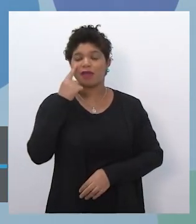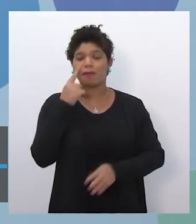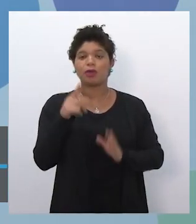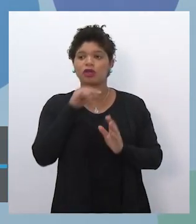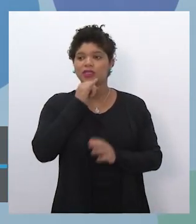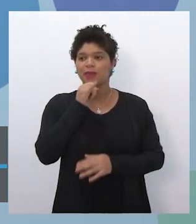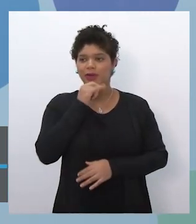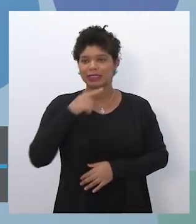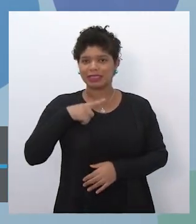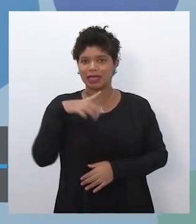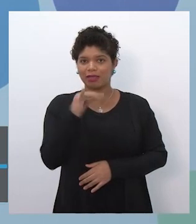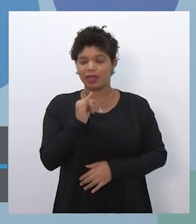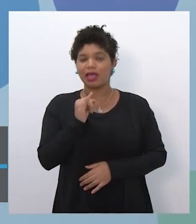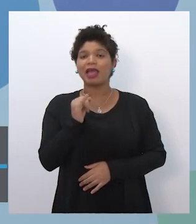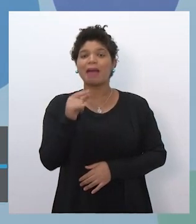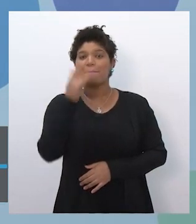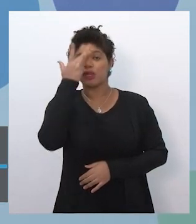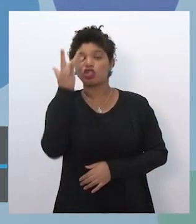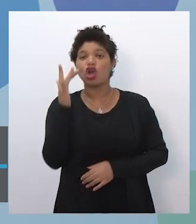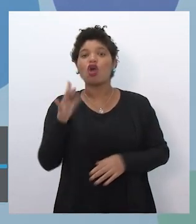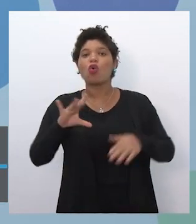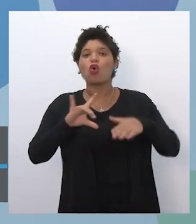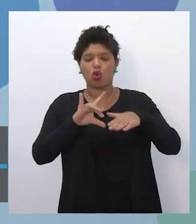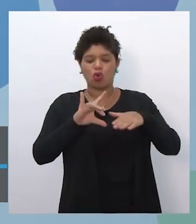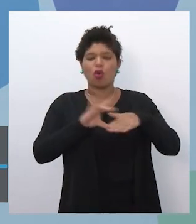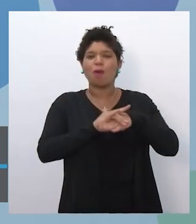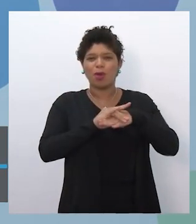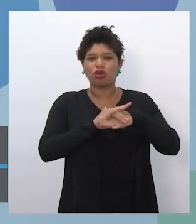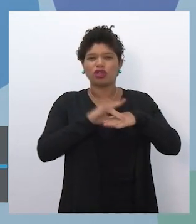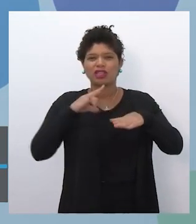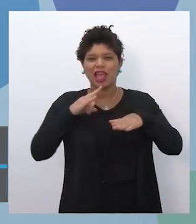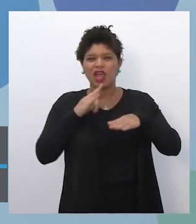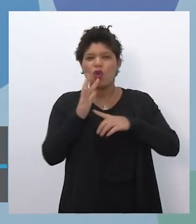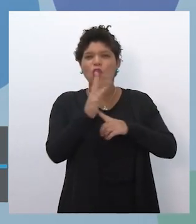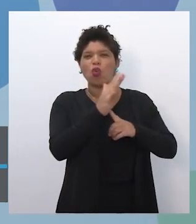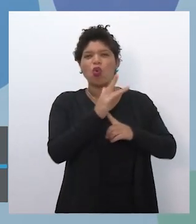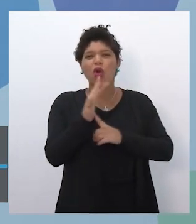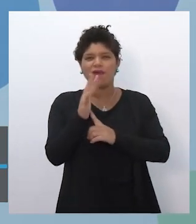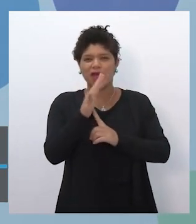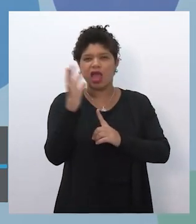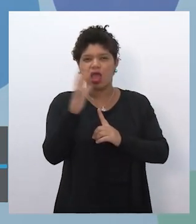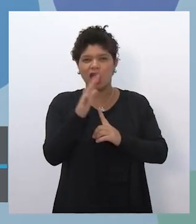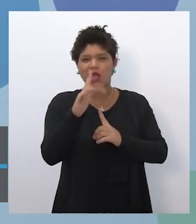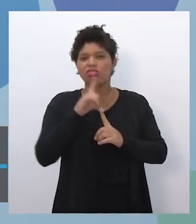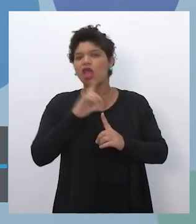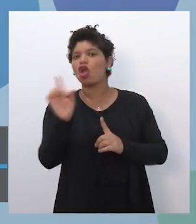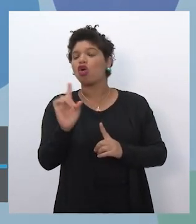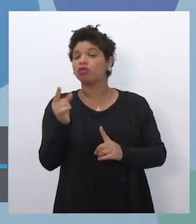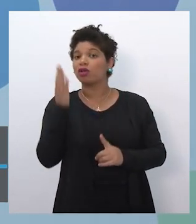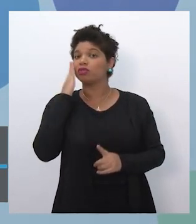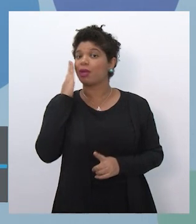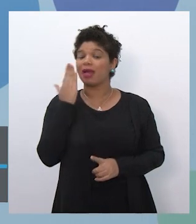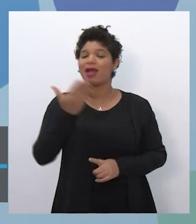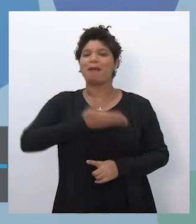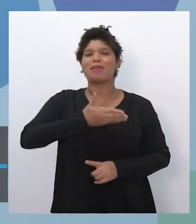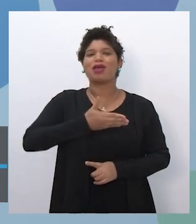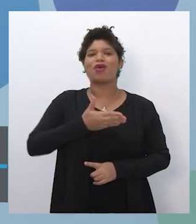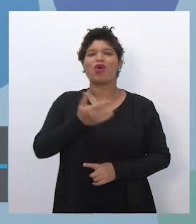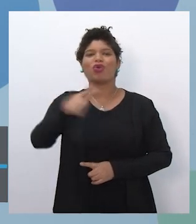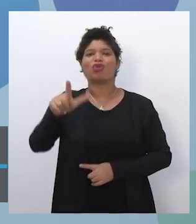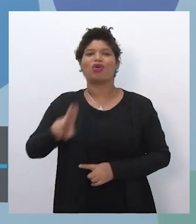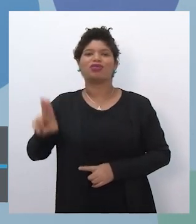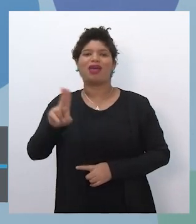compartilhamento de internet de outras pessoas do ambiente familiar ou de amigos. Por isso que também mostra essa importância para que